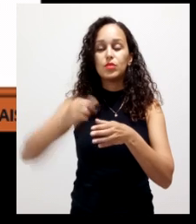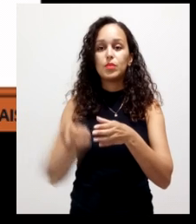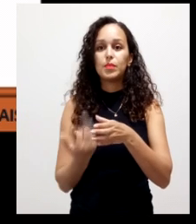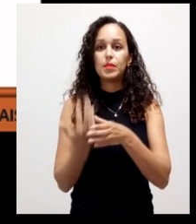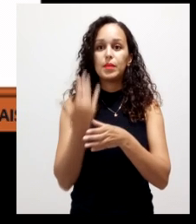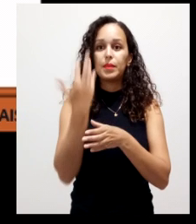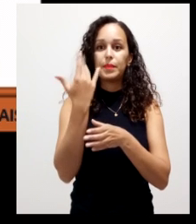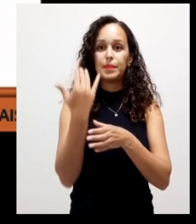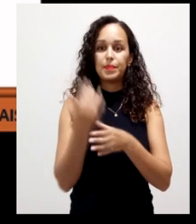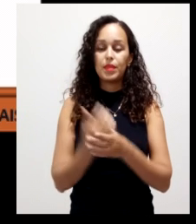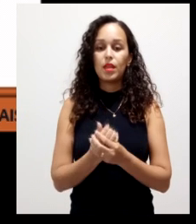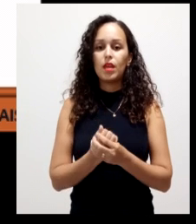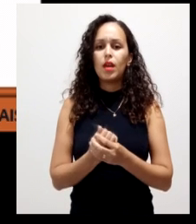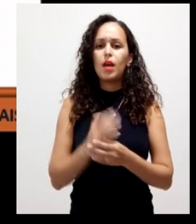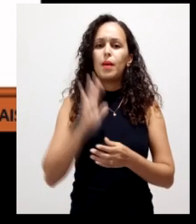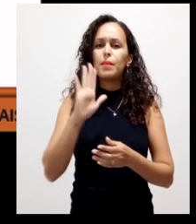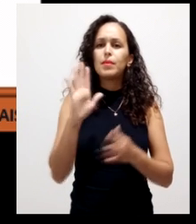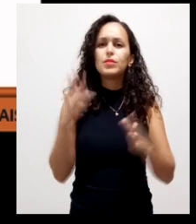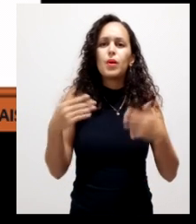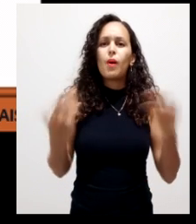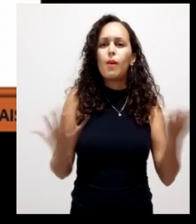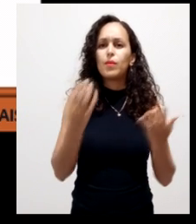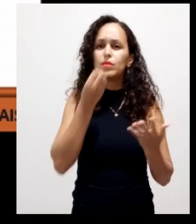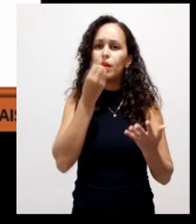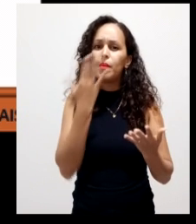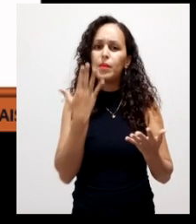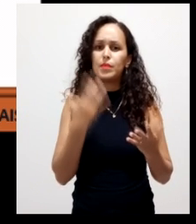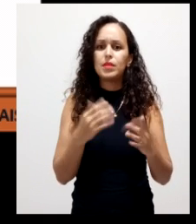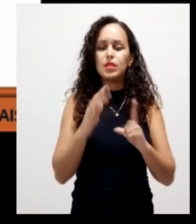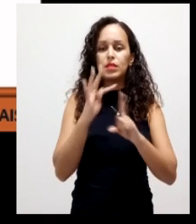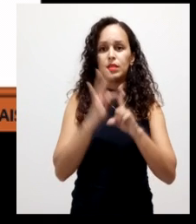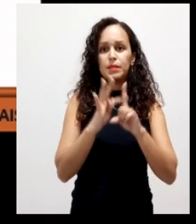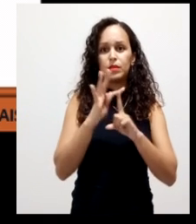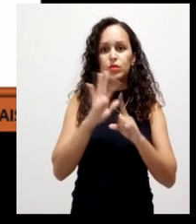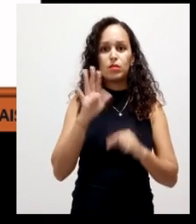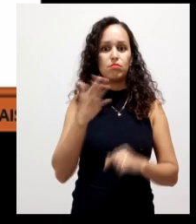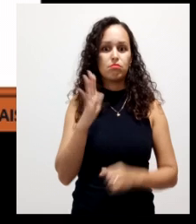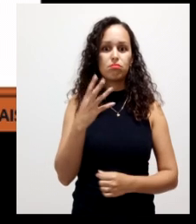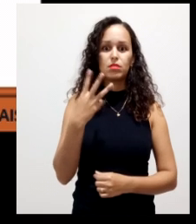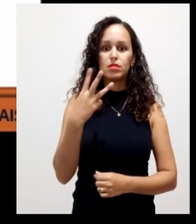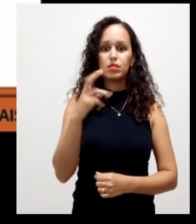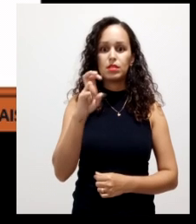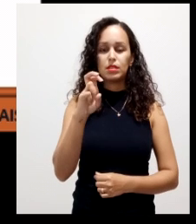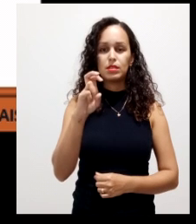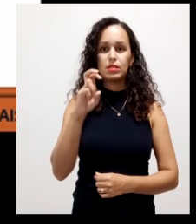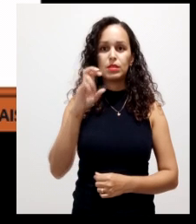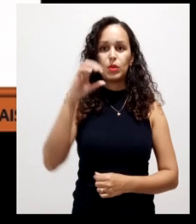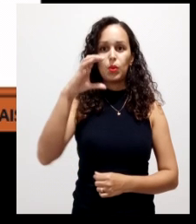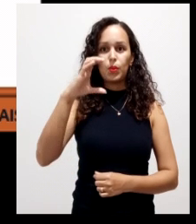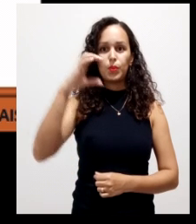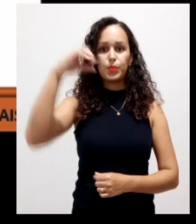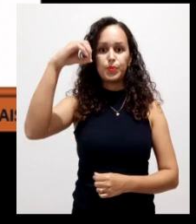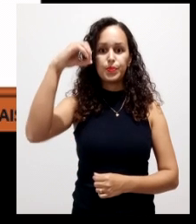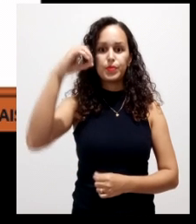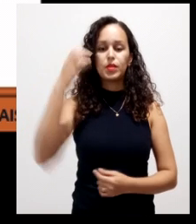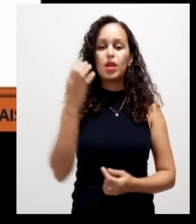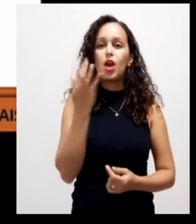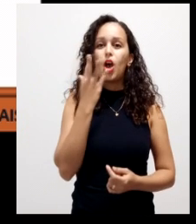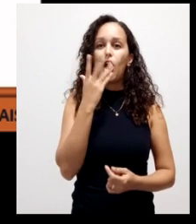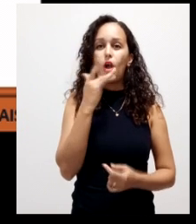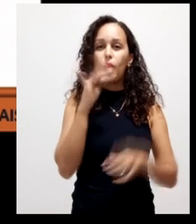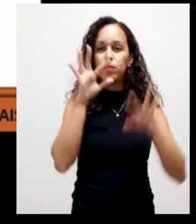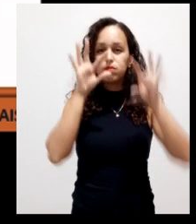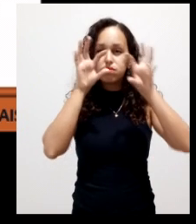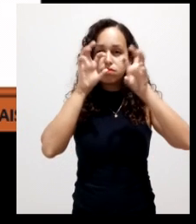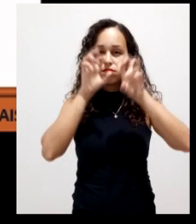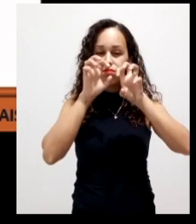e quando é que esse composto ele vai estar pronto ele vai ter uma temperatura aproximadamente de 35 graus Celsius vai ter uma coloração